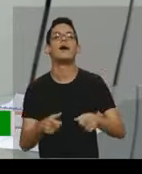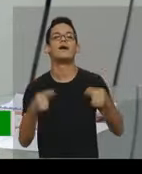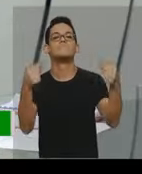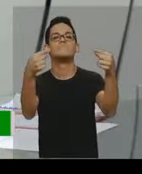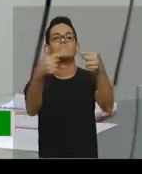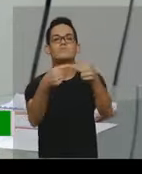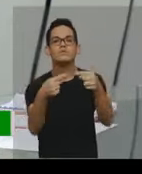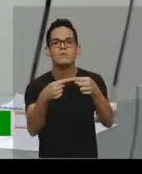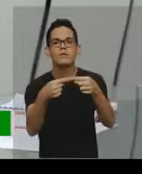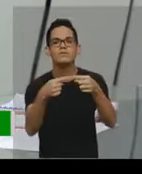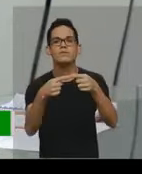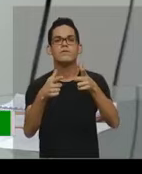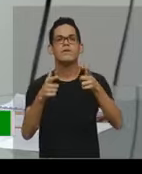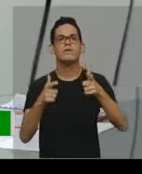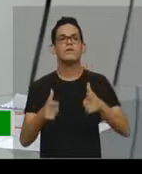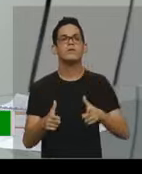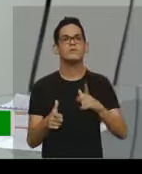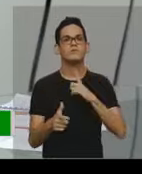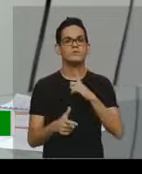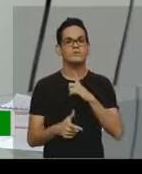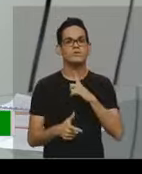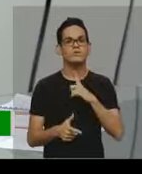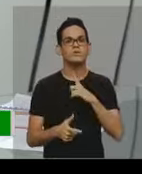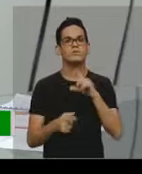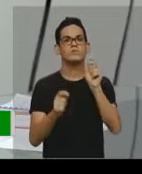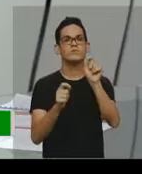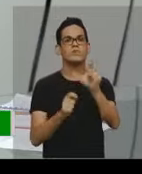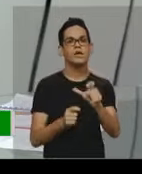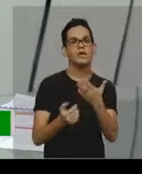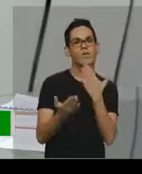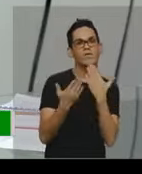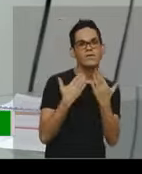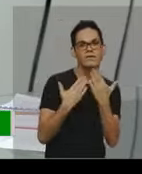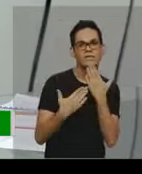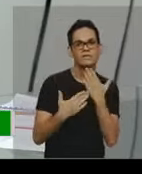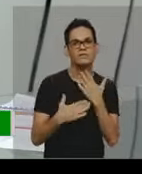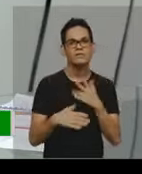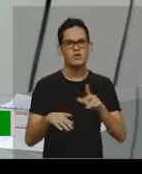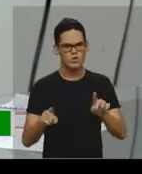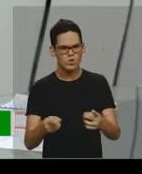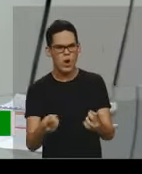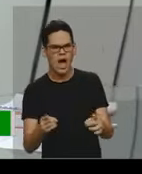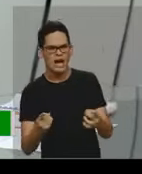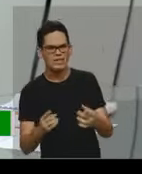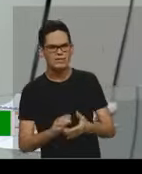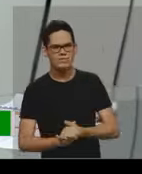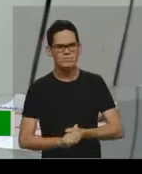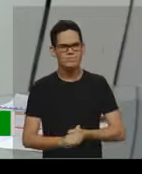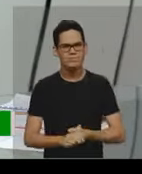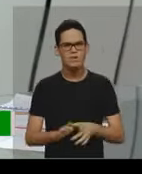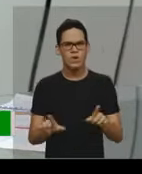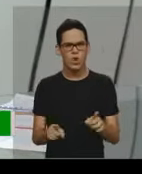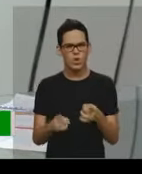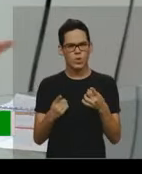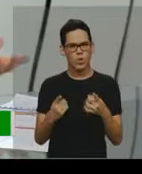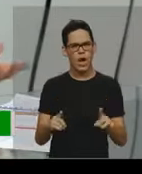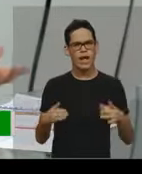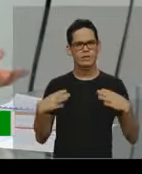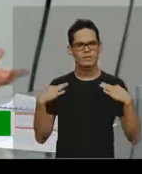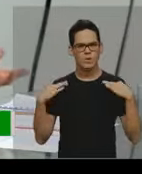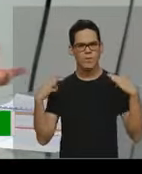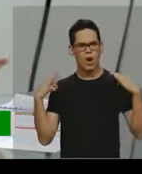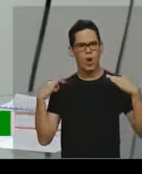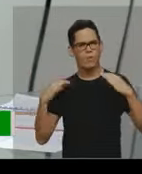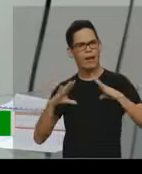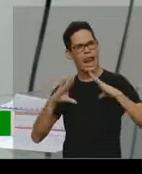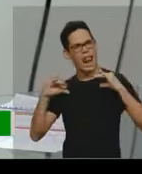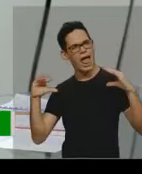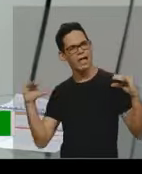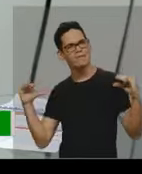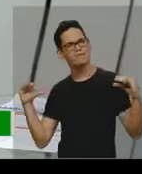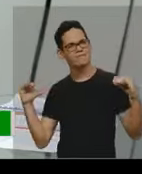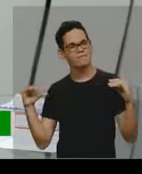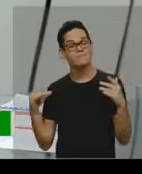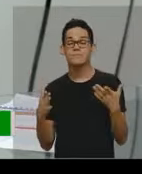é onde eu estou, com quem eu estou conversando, eu estou indo para churrasco, no churrasco eu não uso uma roupa despojada, então no churrasco com